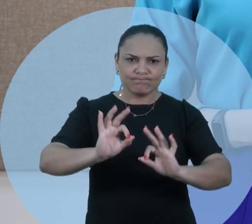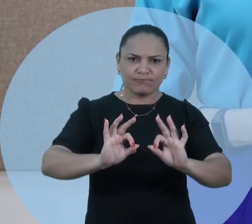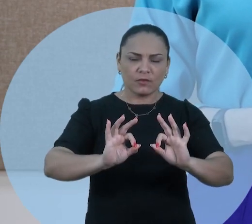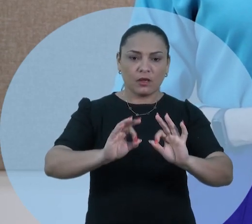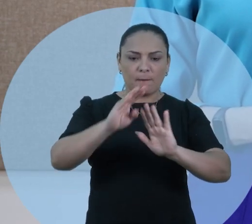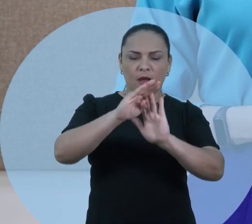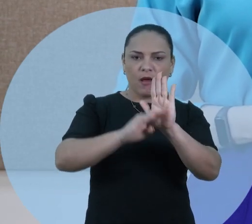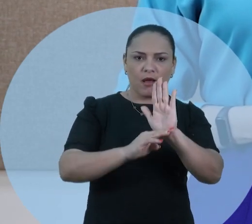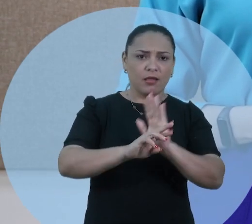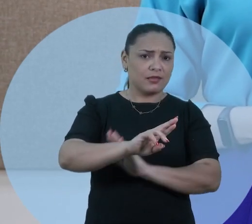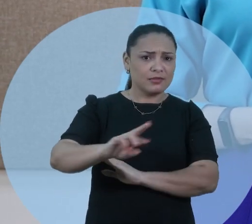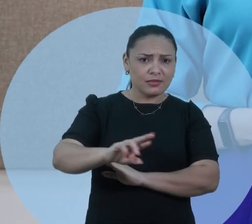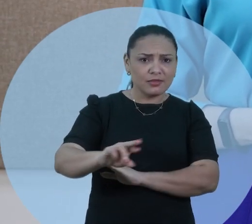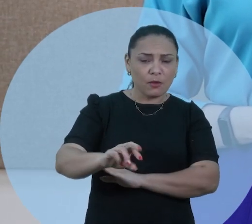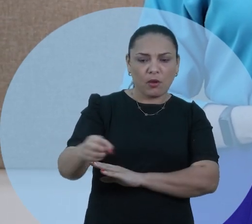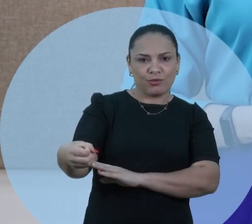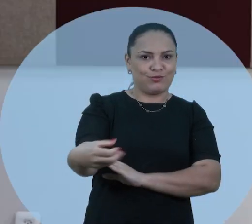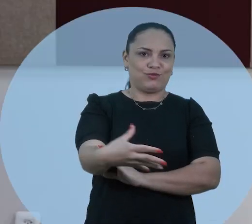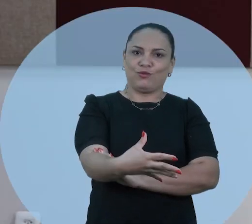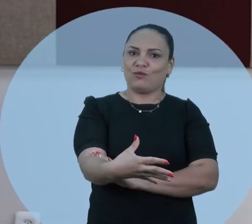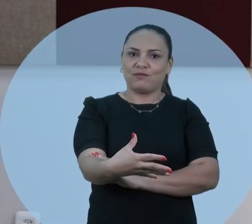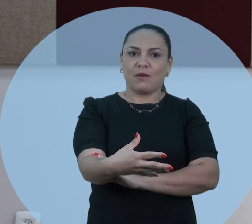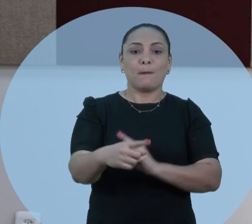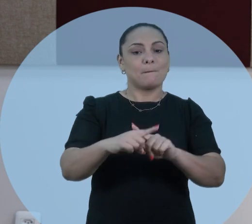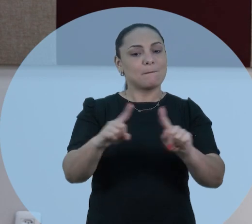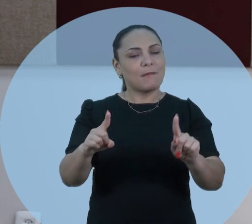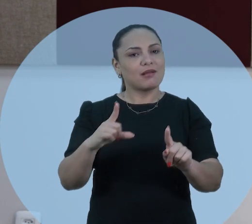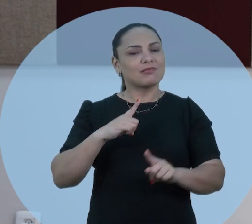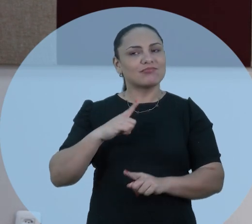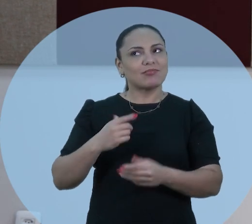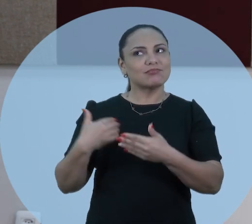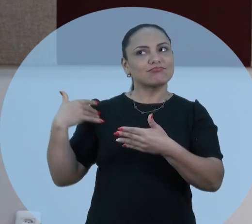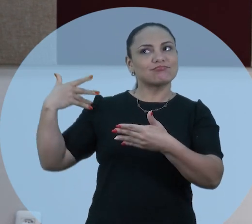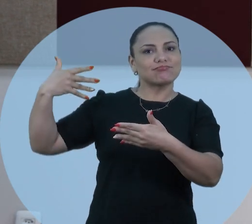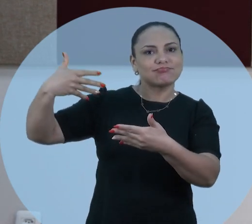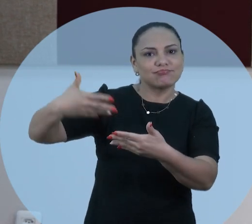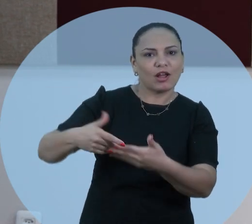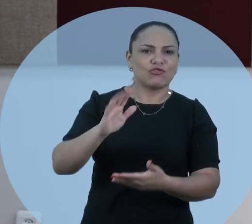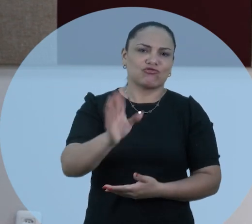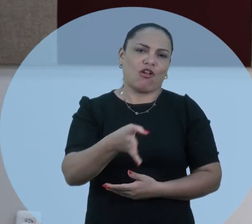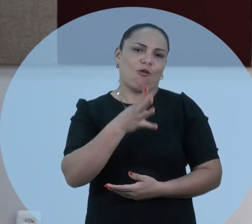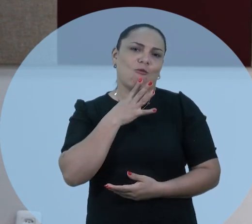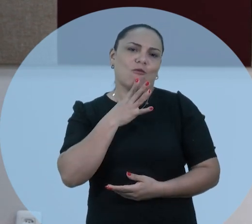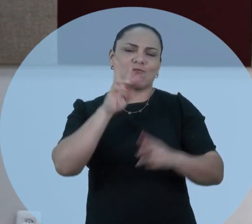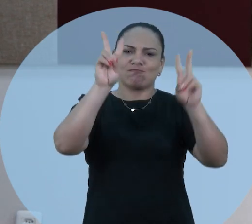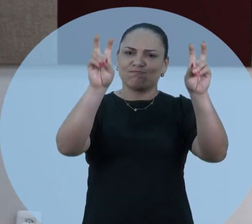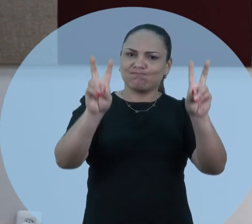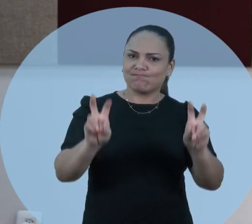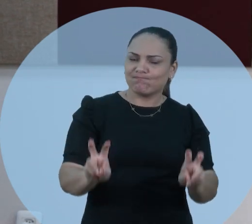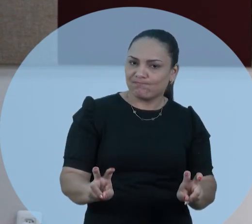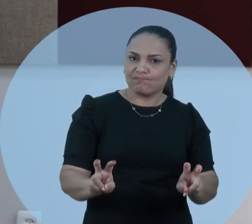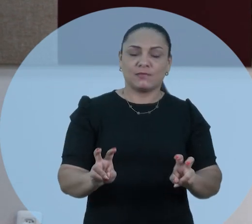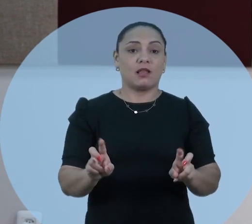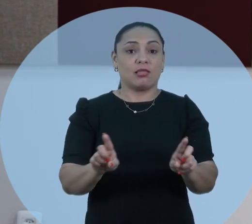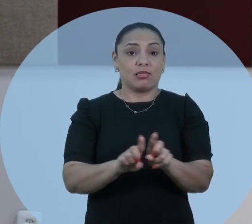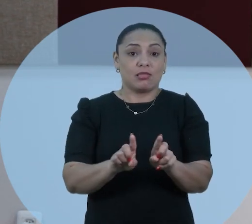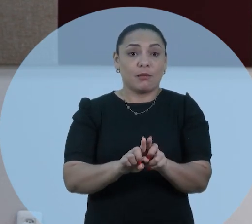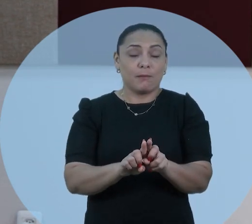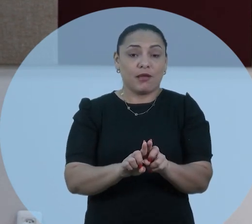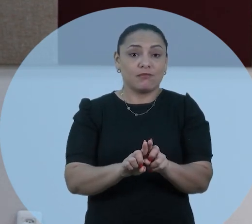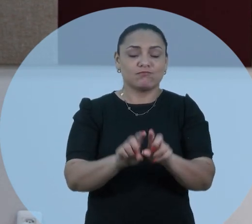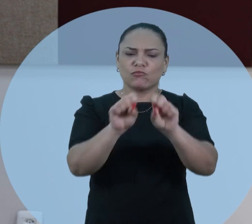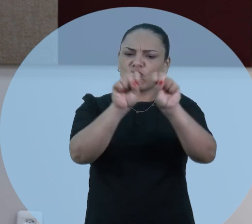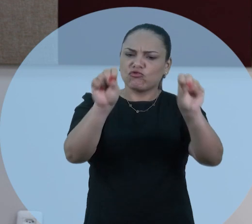não significa lidar com um assunto novo, mas valer-se de temas já conhecidos pelas organizações de maneira